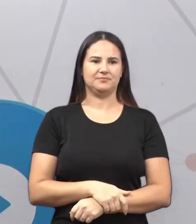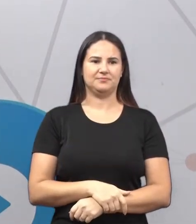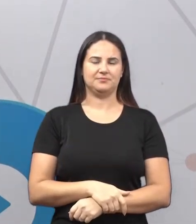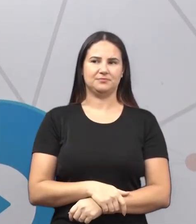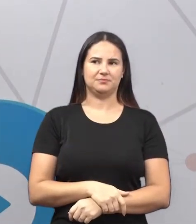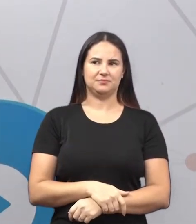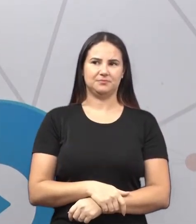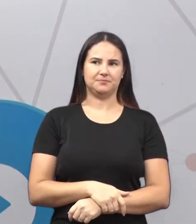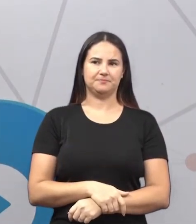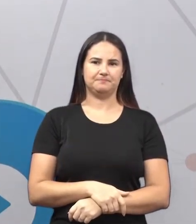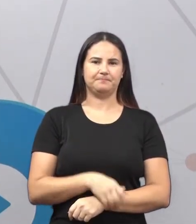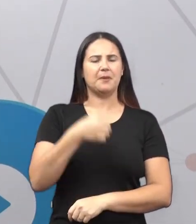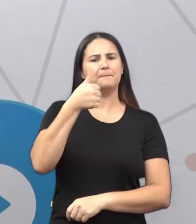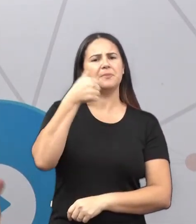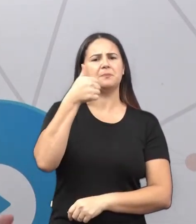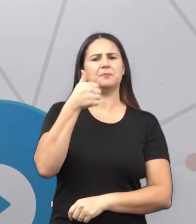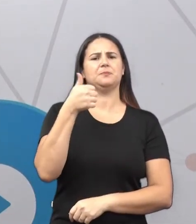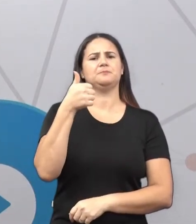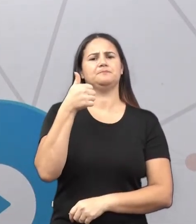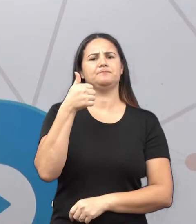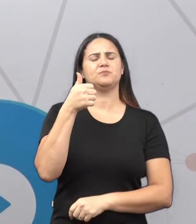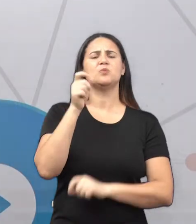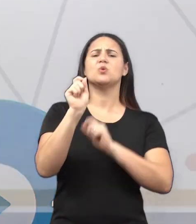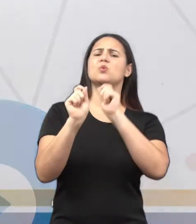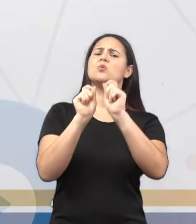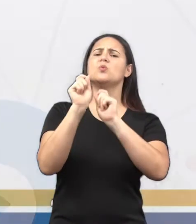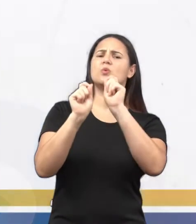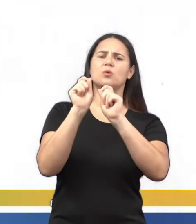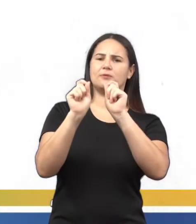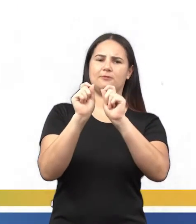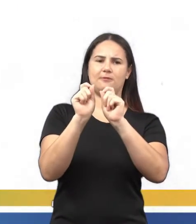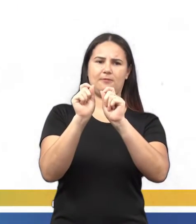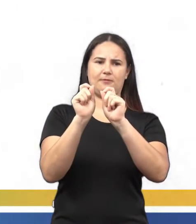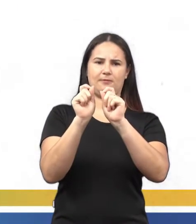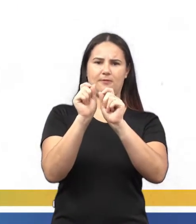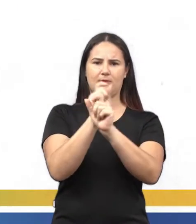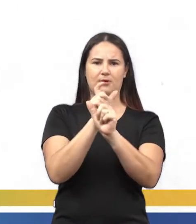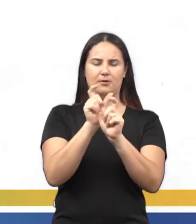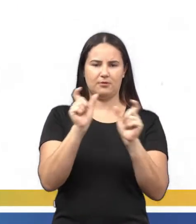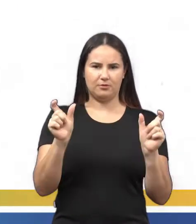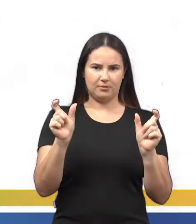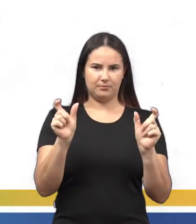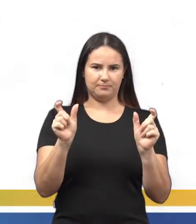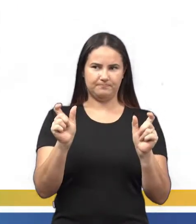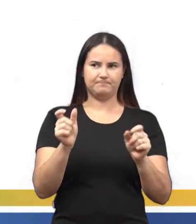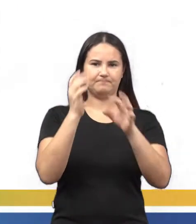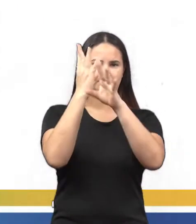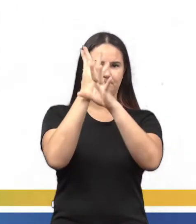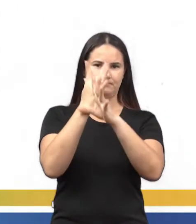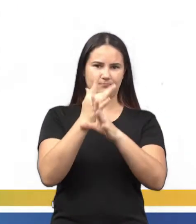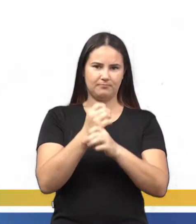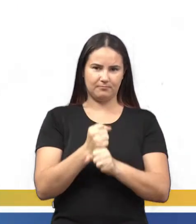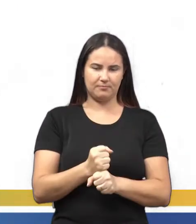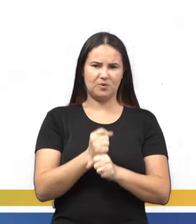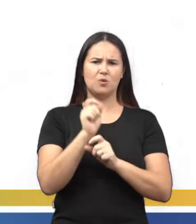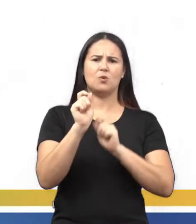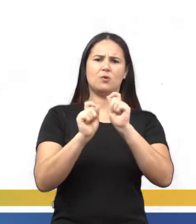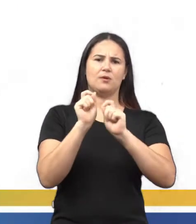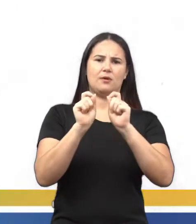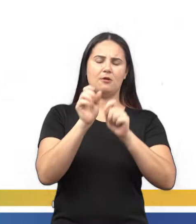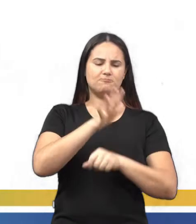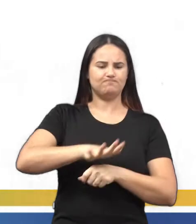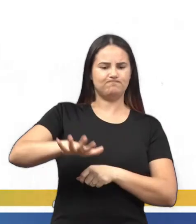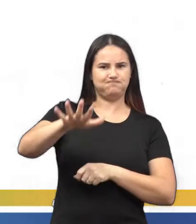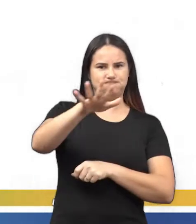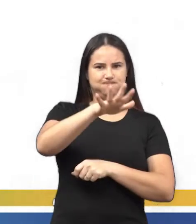Primeiramente eu vou falar sobre o que é cálculo algébrico. A álgebra é, em certo aspecto, uma generalização da